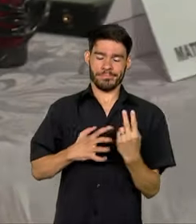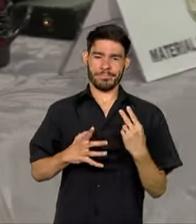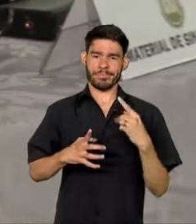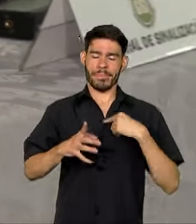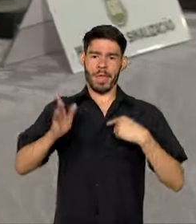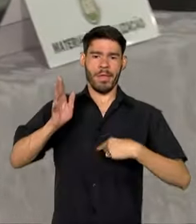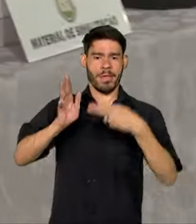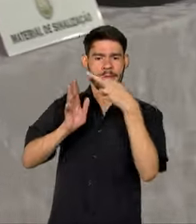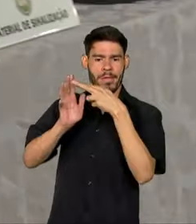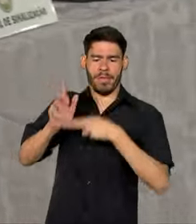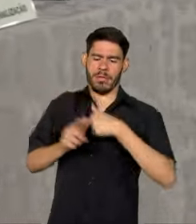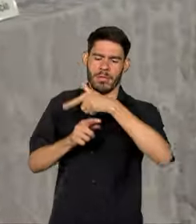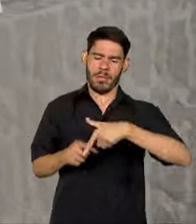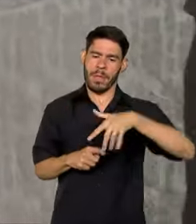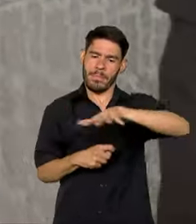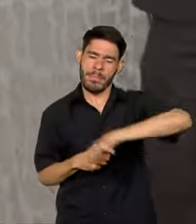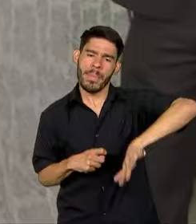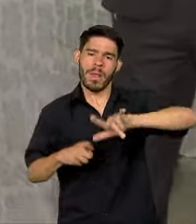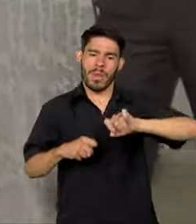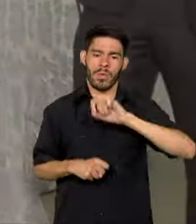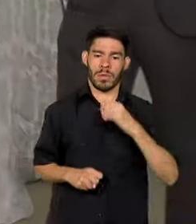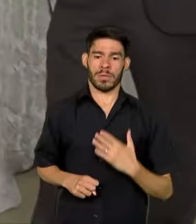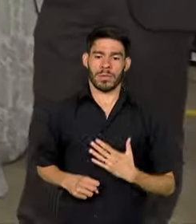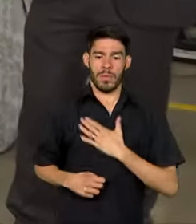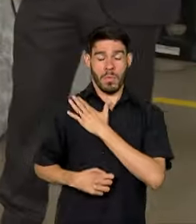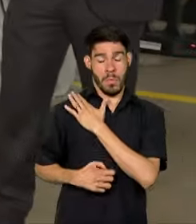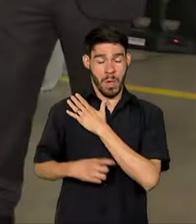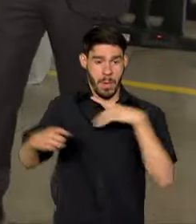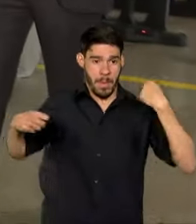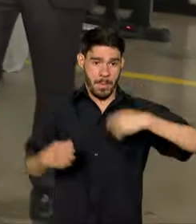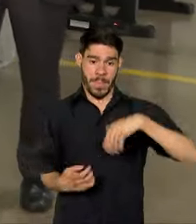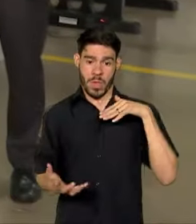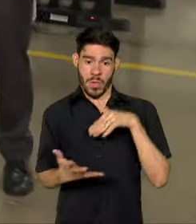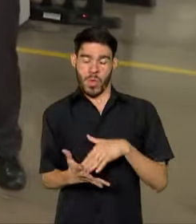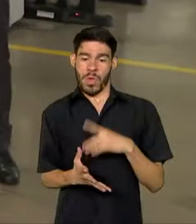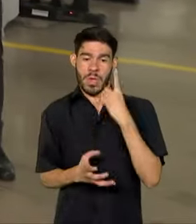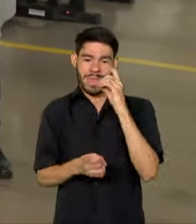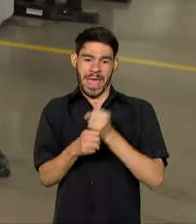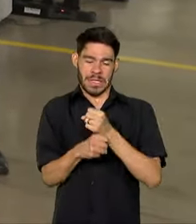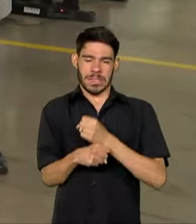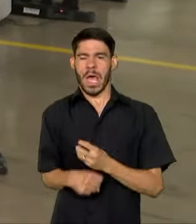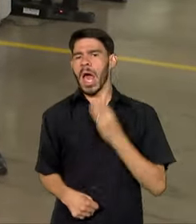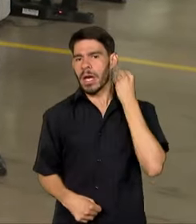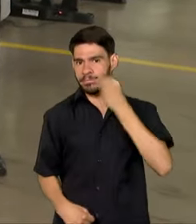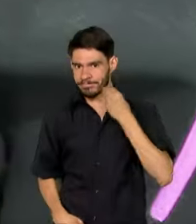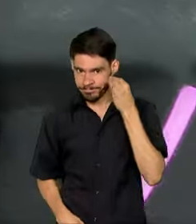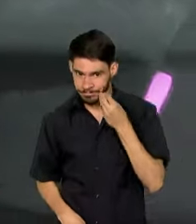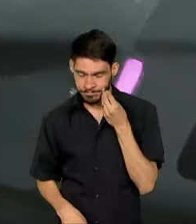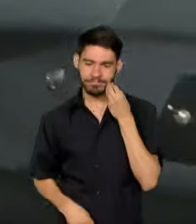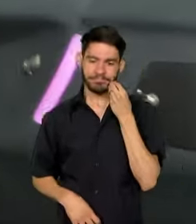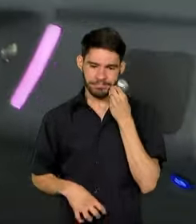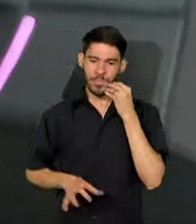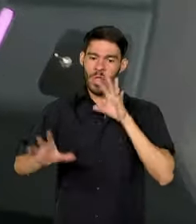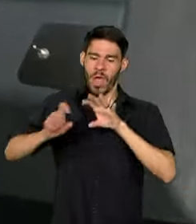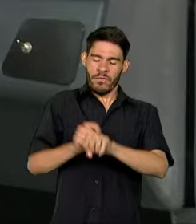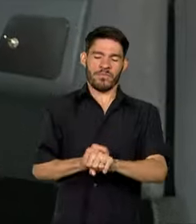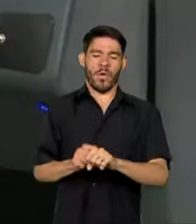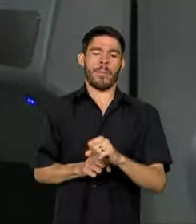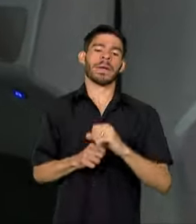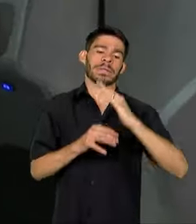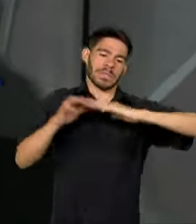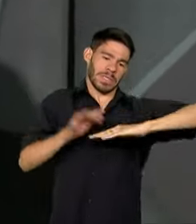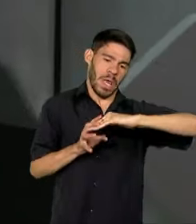critérios para atuar nesta área, os militares devem ter pelo menos 10 anos de experiência. Na formação dos